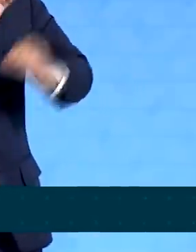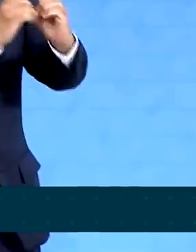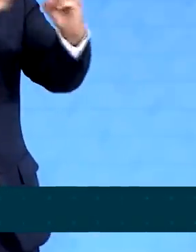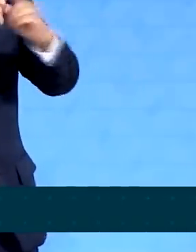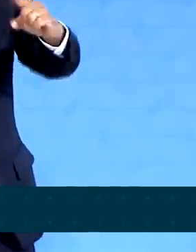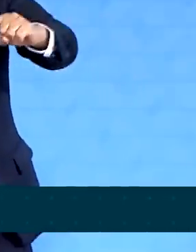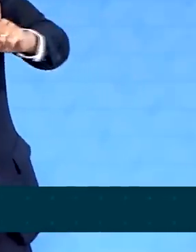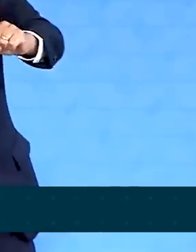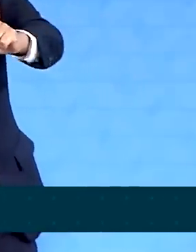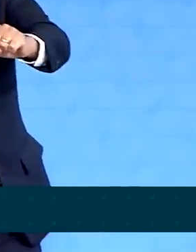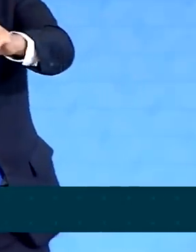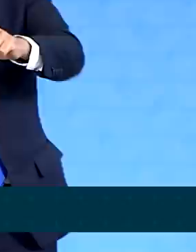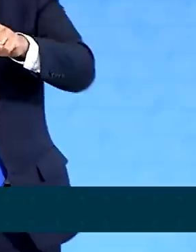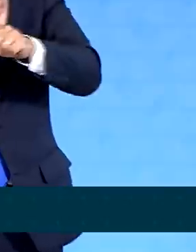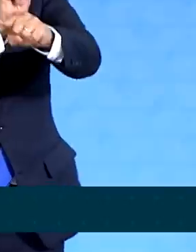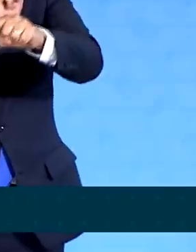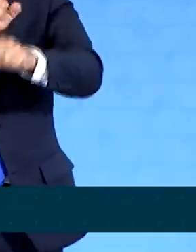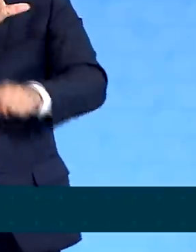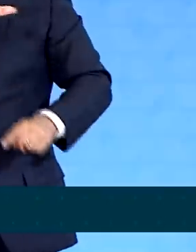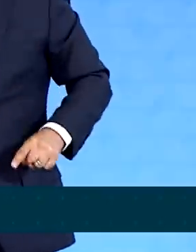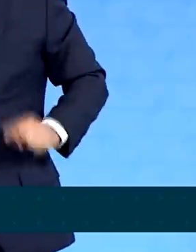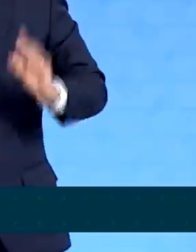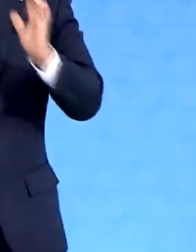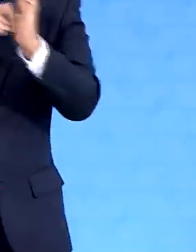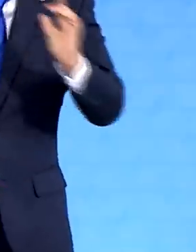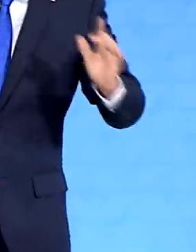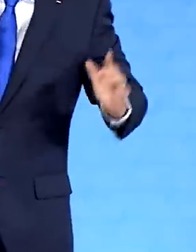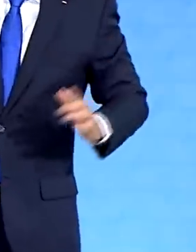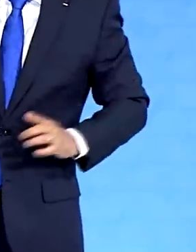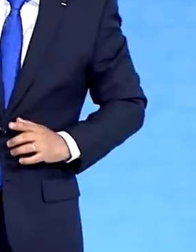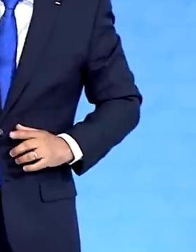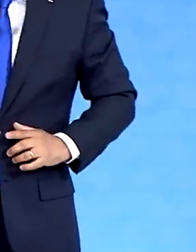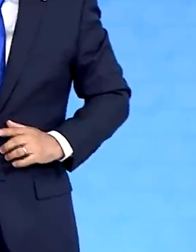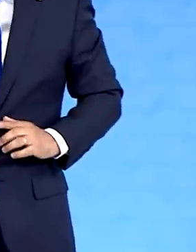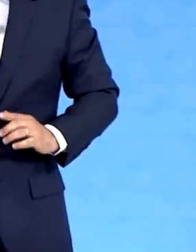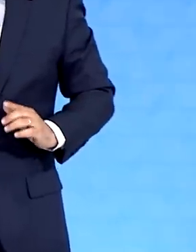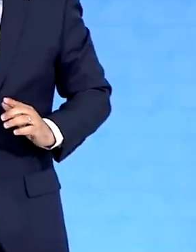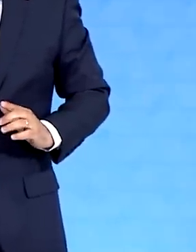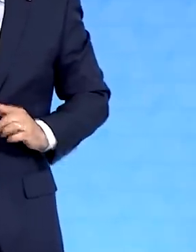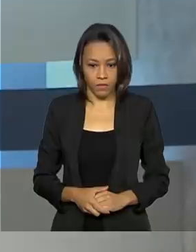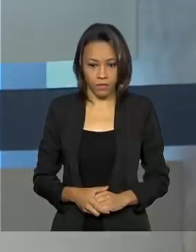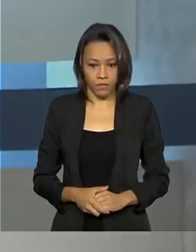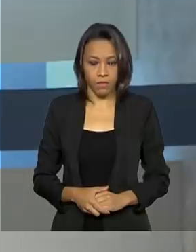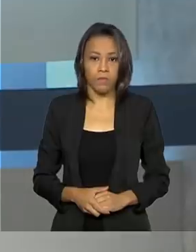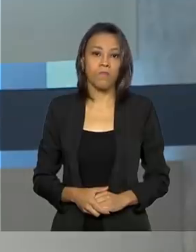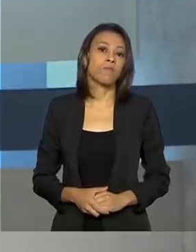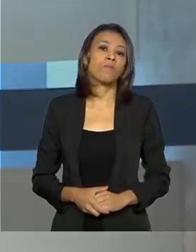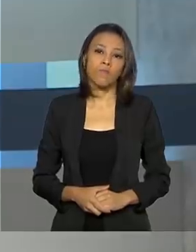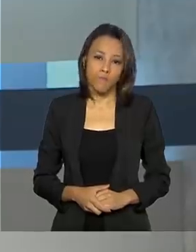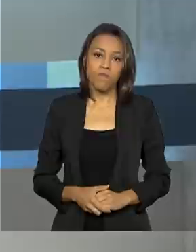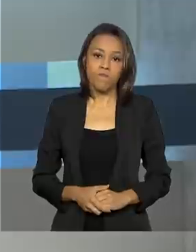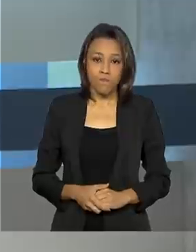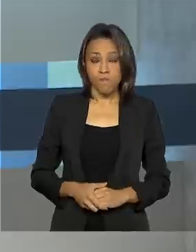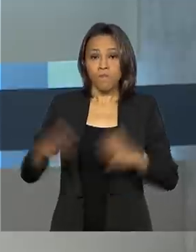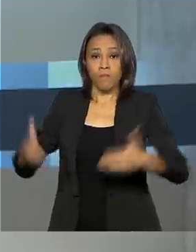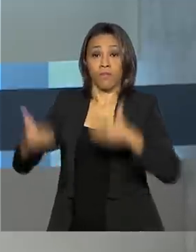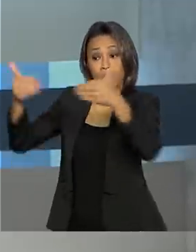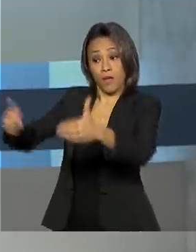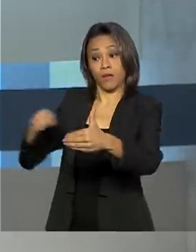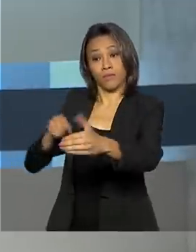emprestar 500 até mil reais com taxas muito menores. O Ministério das